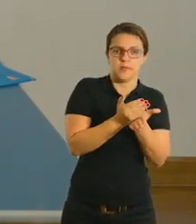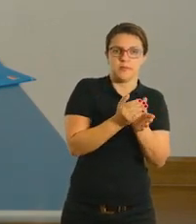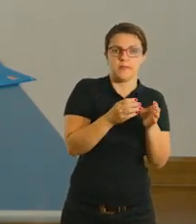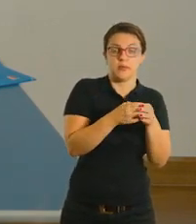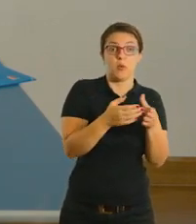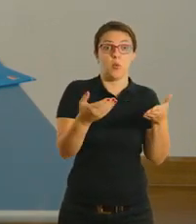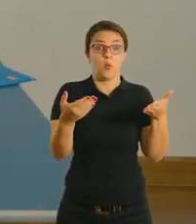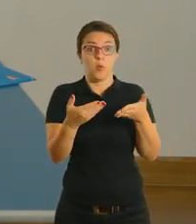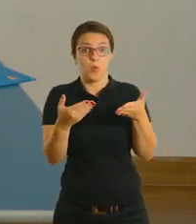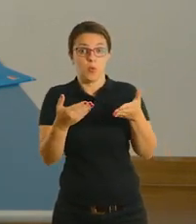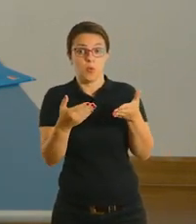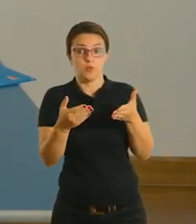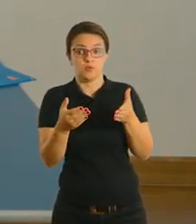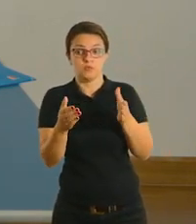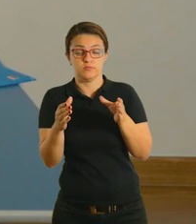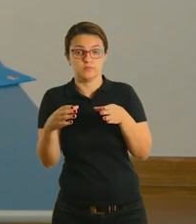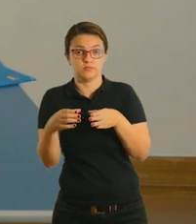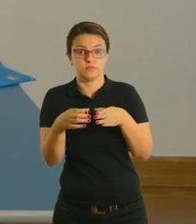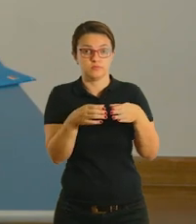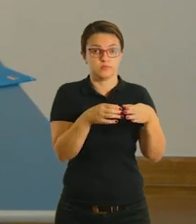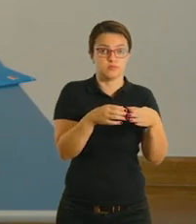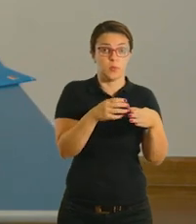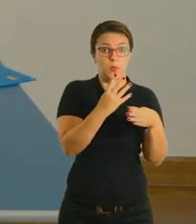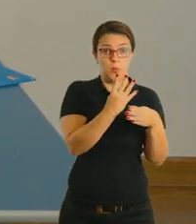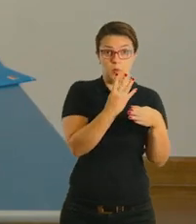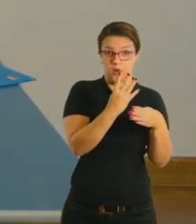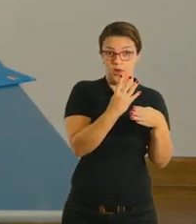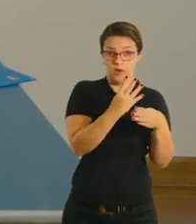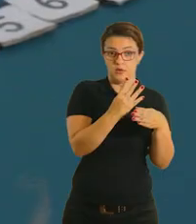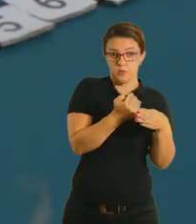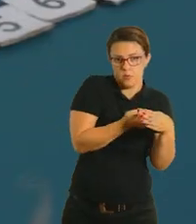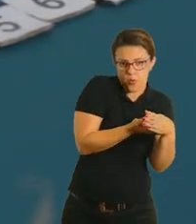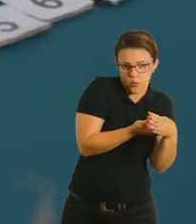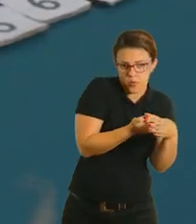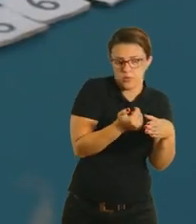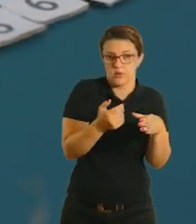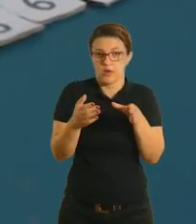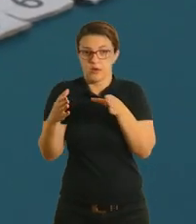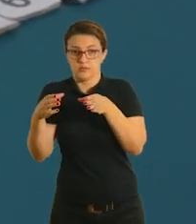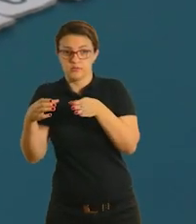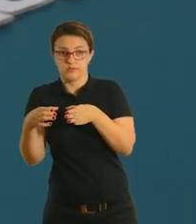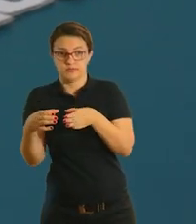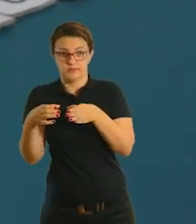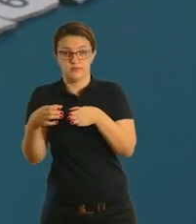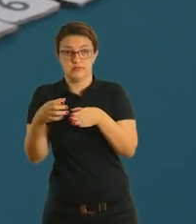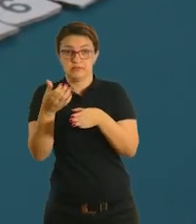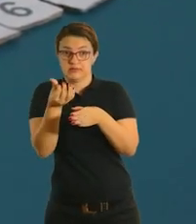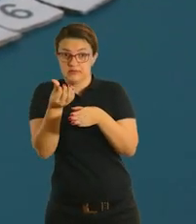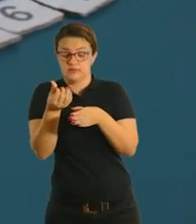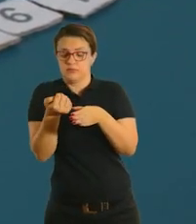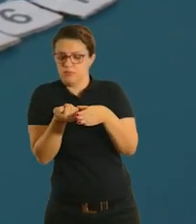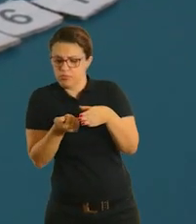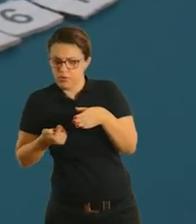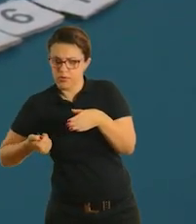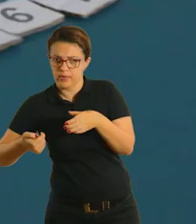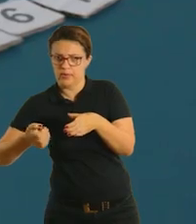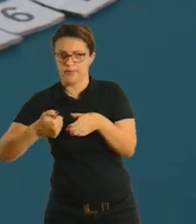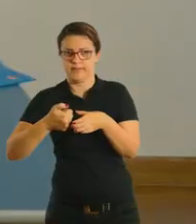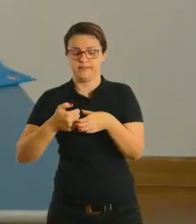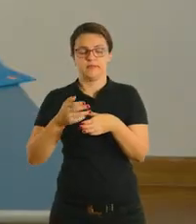guardou quatro bolinhas desse lado. E desse lado o Vinícius guardou seis bolinhas. Tá?